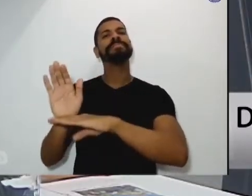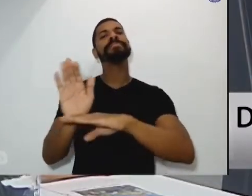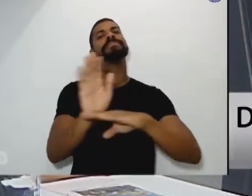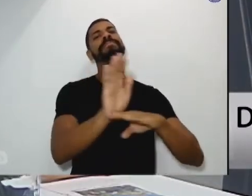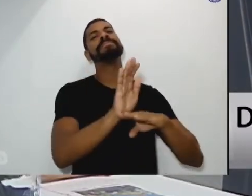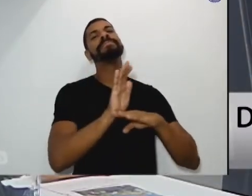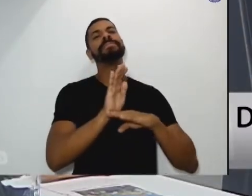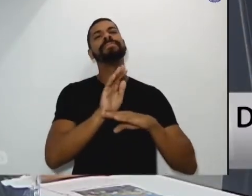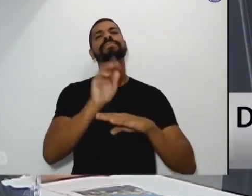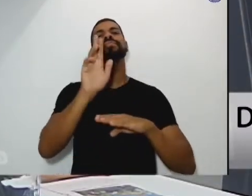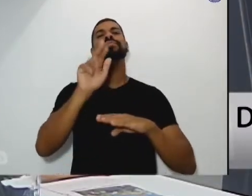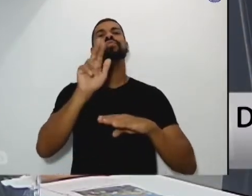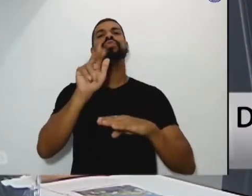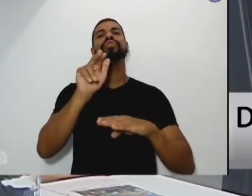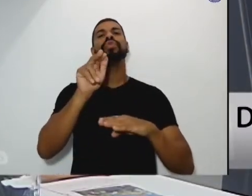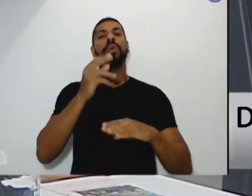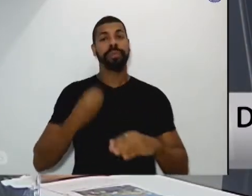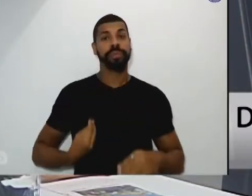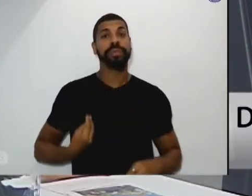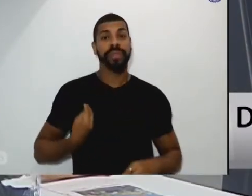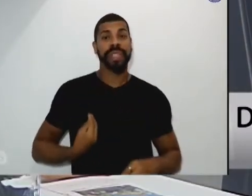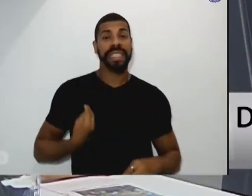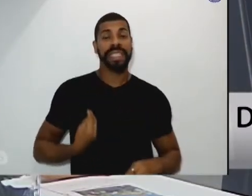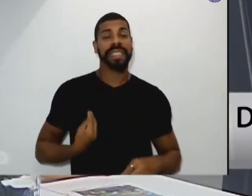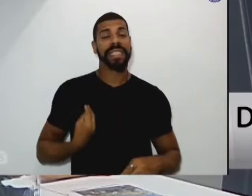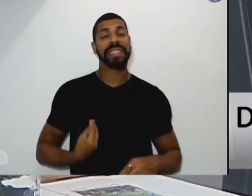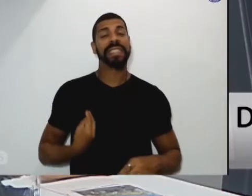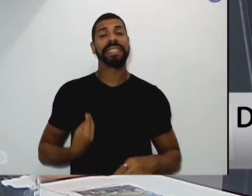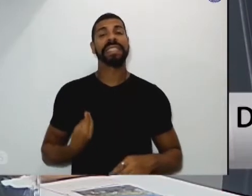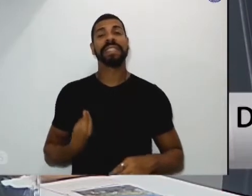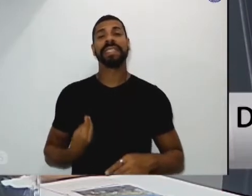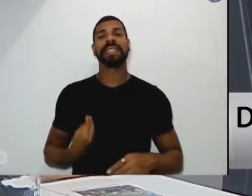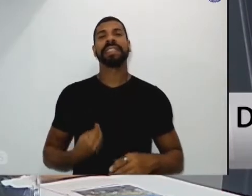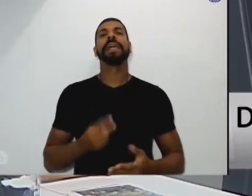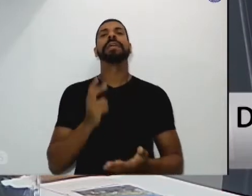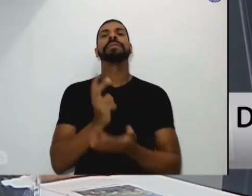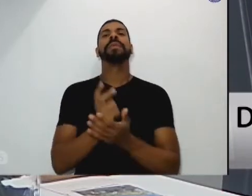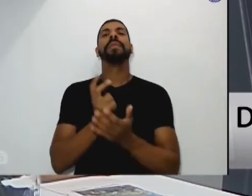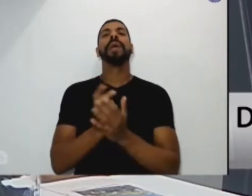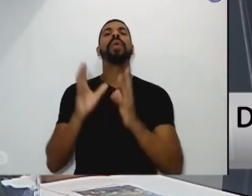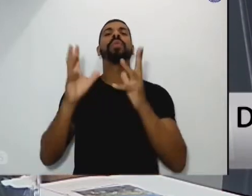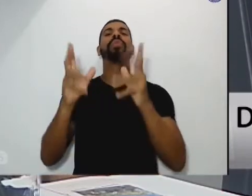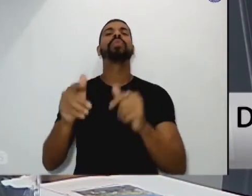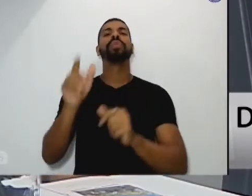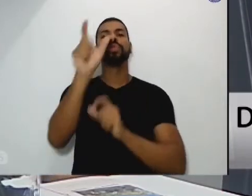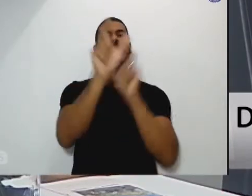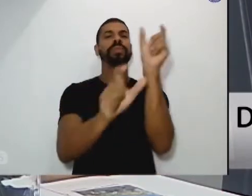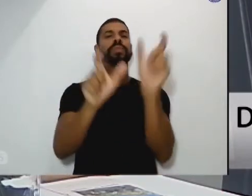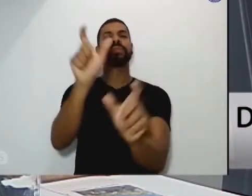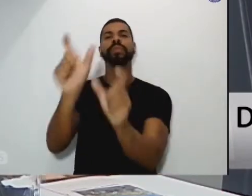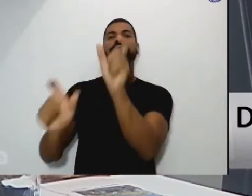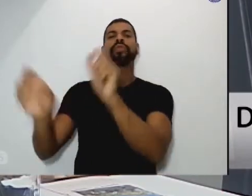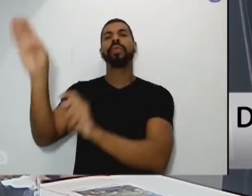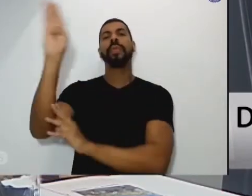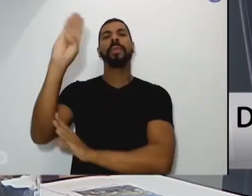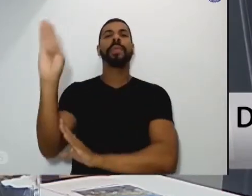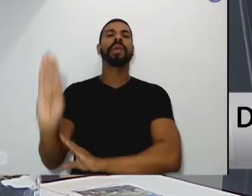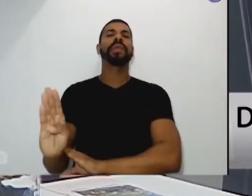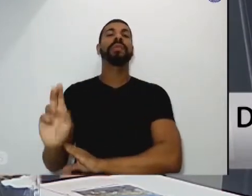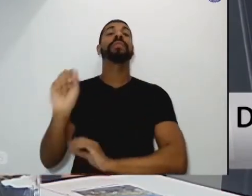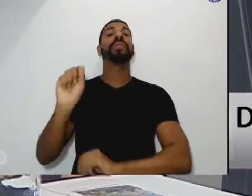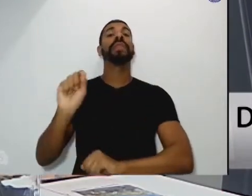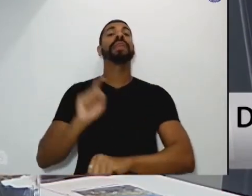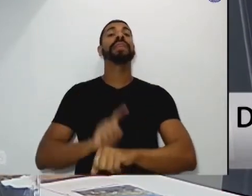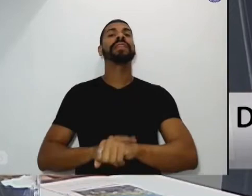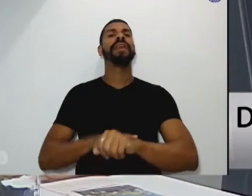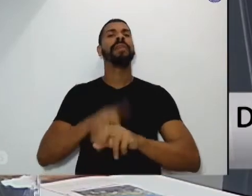inseparavelmente vividas sejam para todo o Brasil um tempo em que se fortaleça